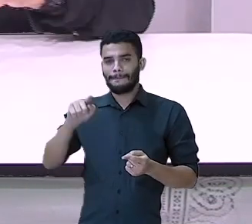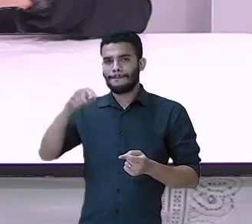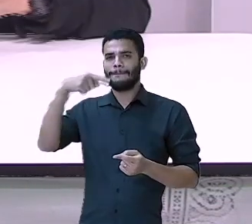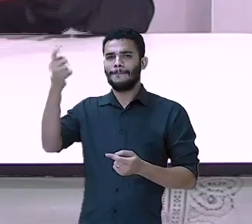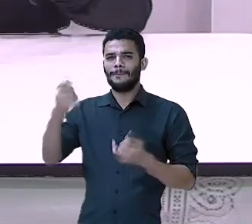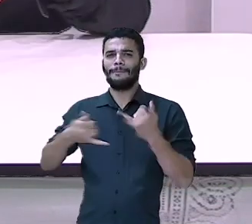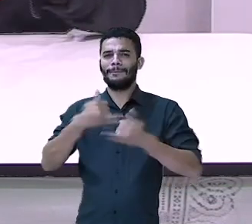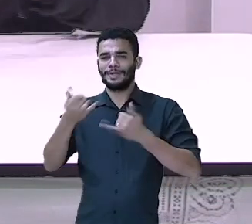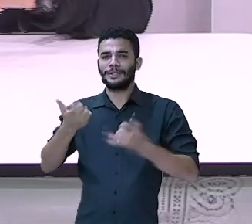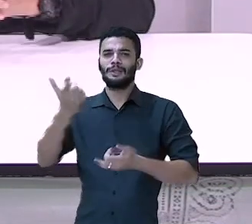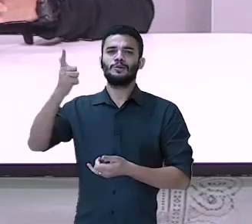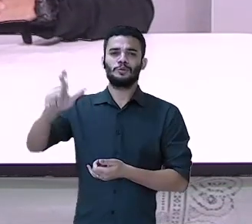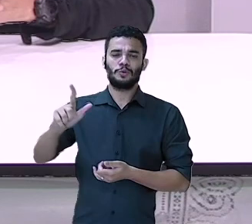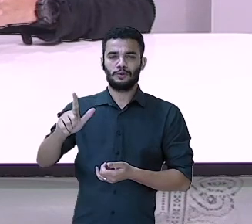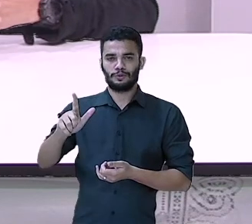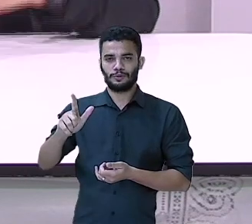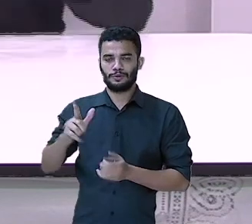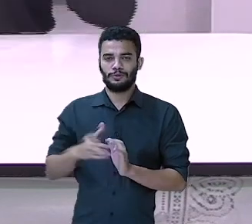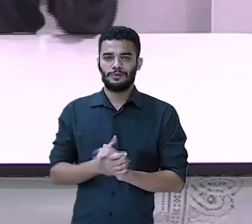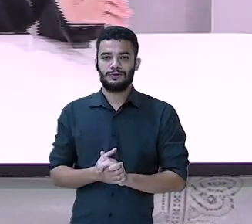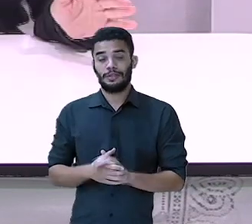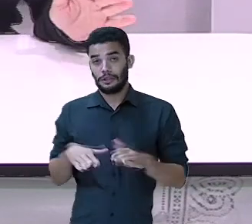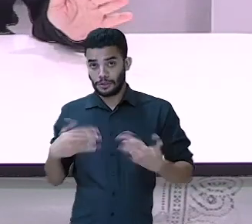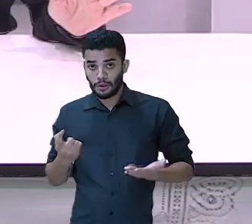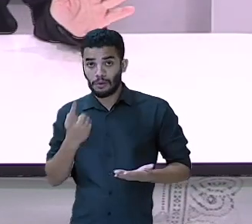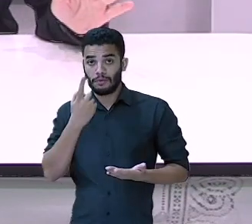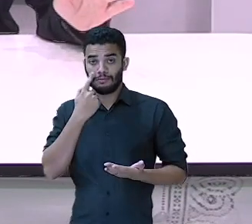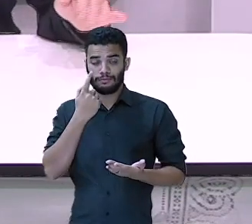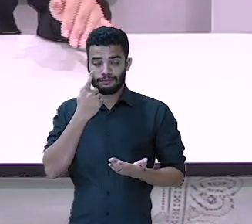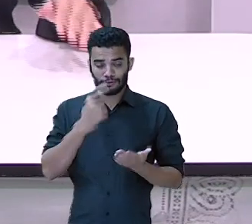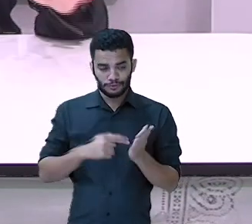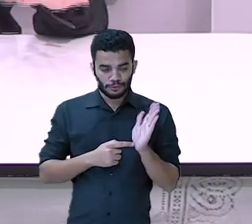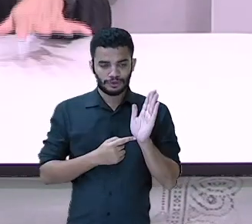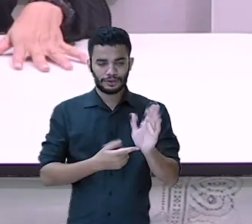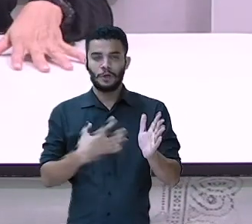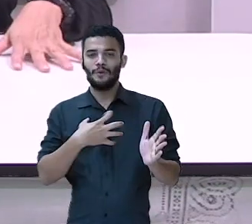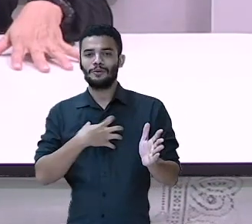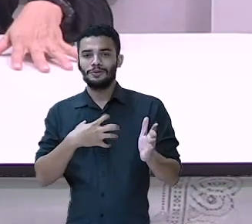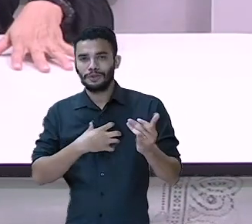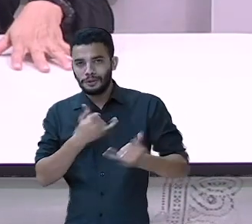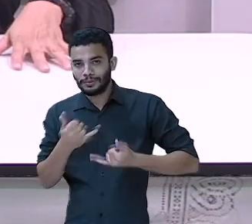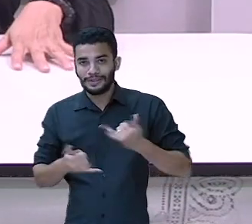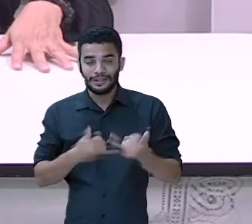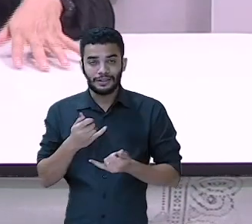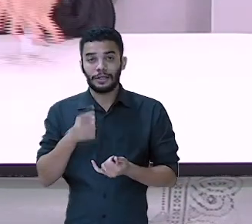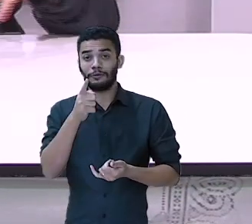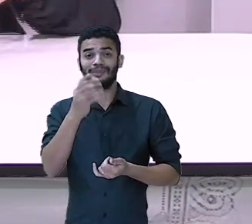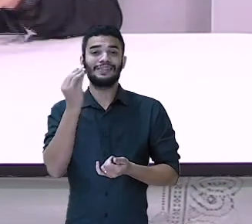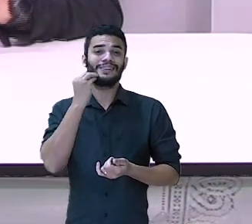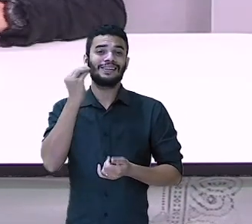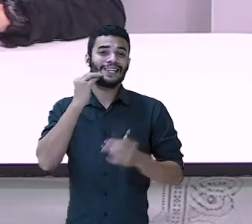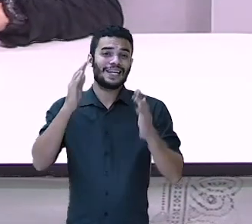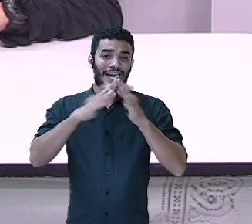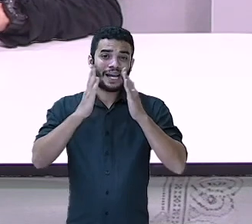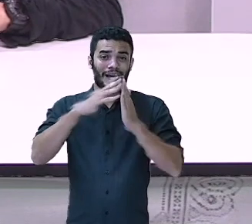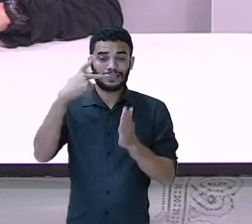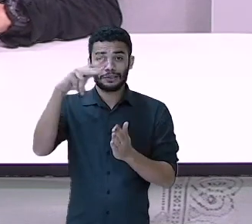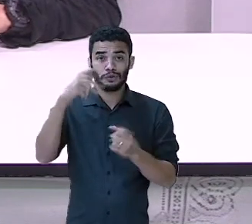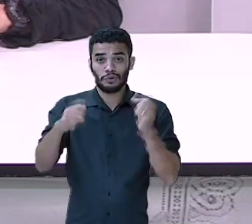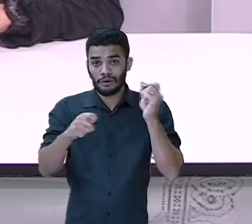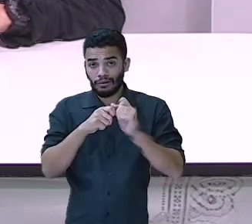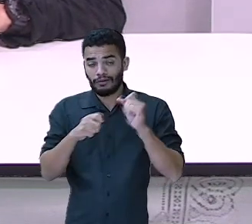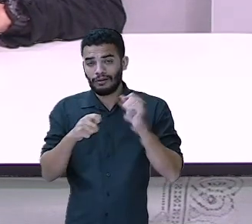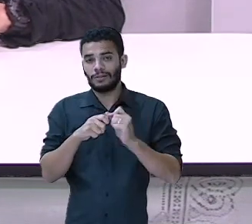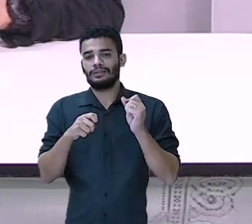Então, pessoal, a ideia é mostrar para vocês como funciona. Não deixem de fazer em casa. É muito divertido. E, além disso,